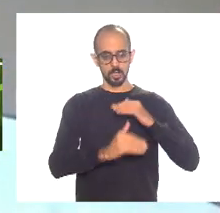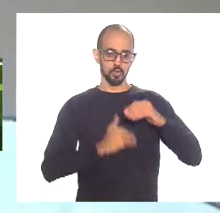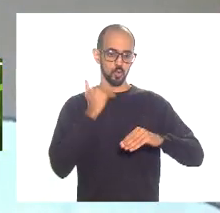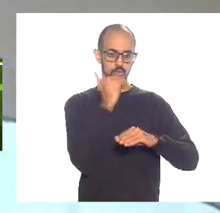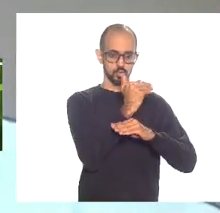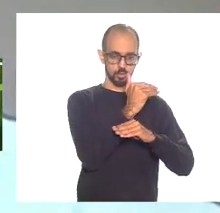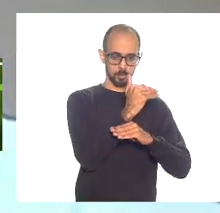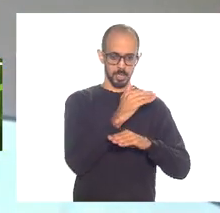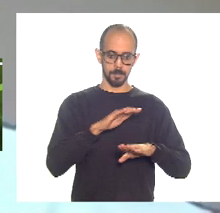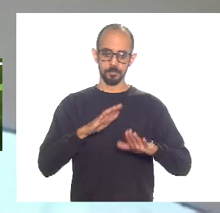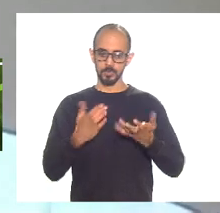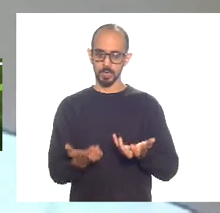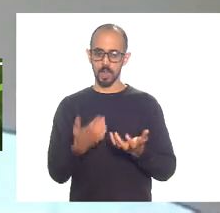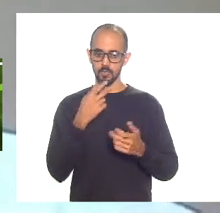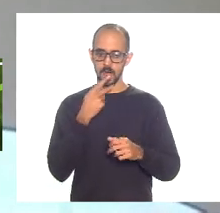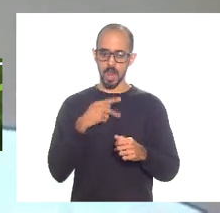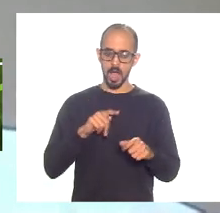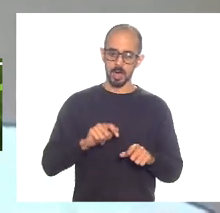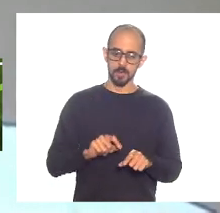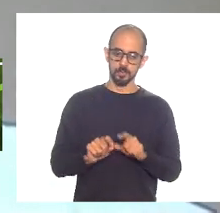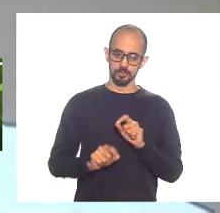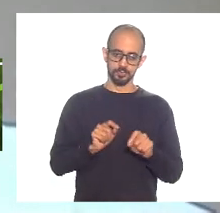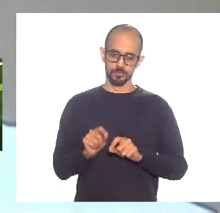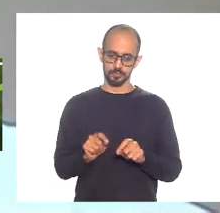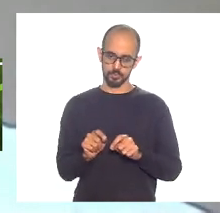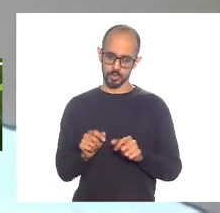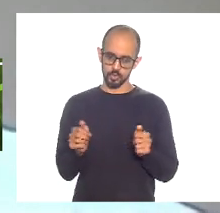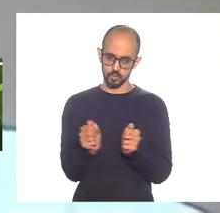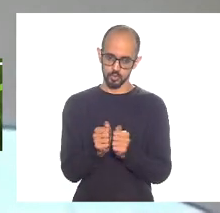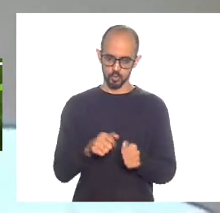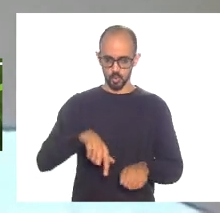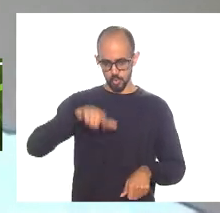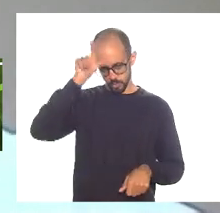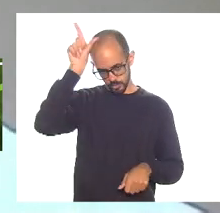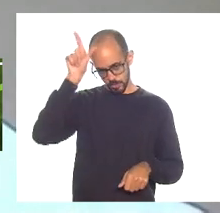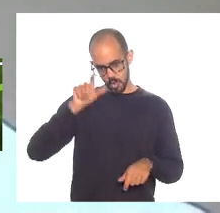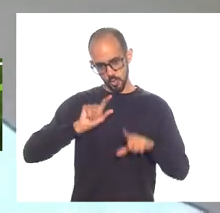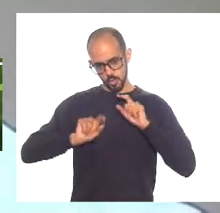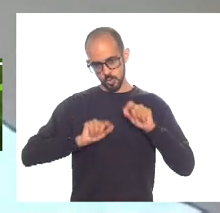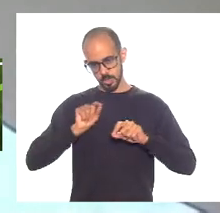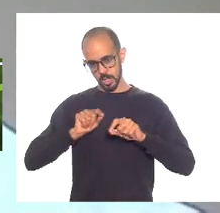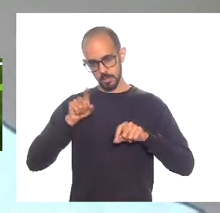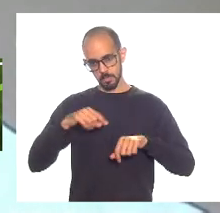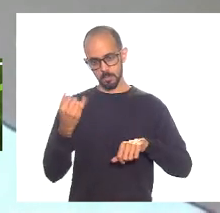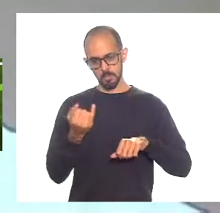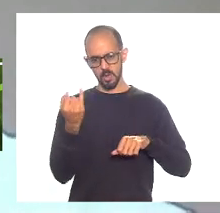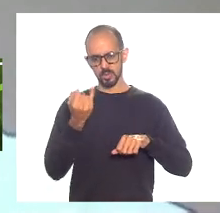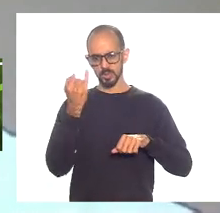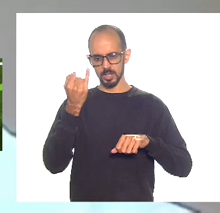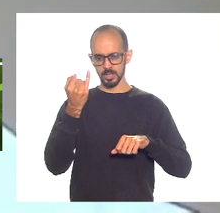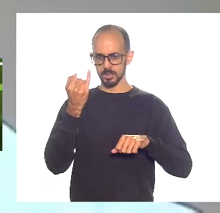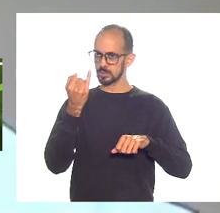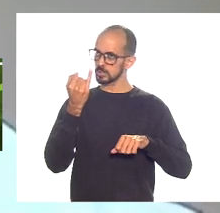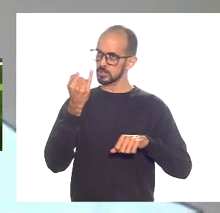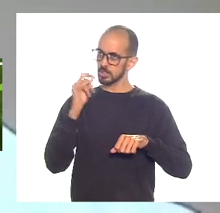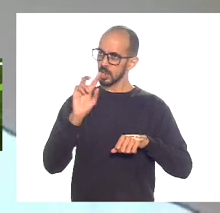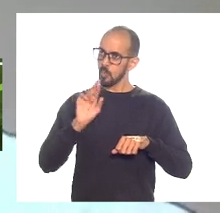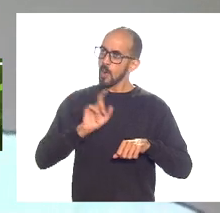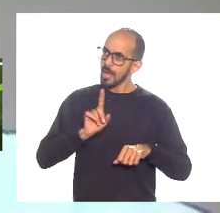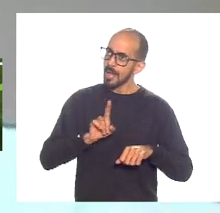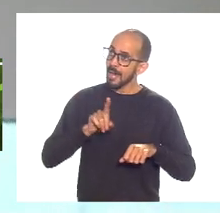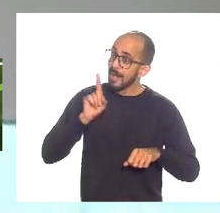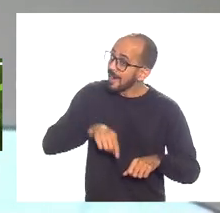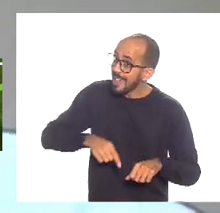dizer de saída vou fazer coro com o Luiz Paulo André eu não acho importante essa sua ideia não eu acho imprescindível